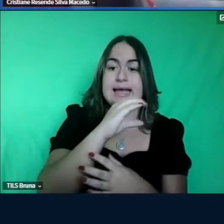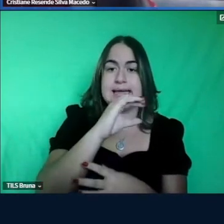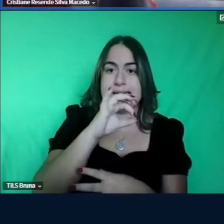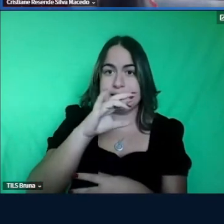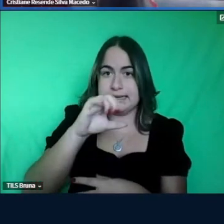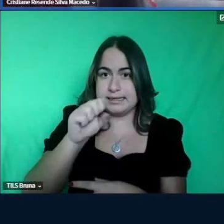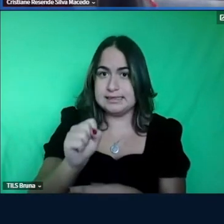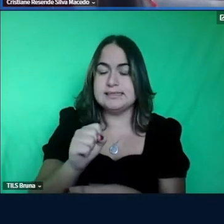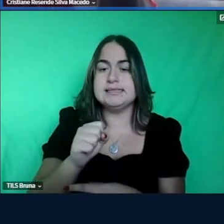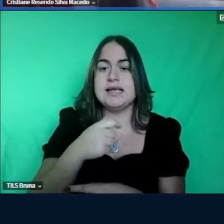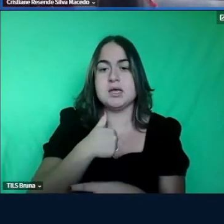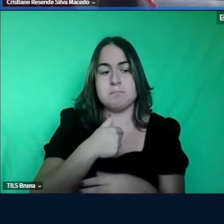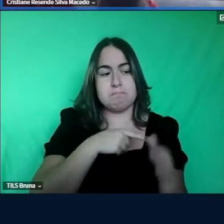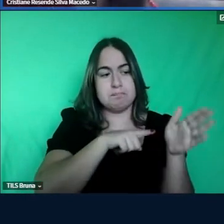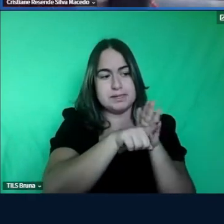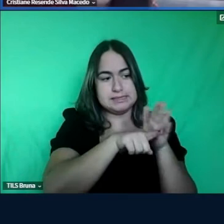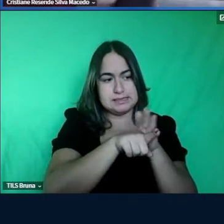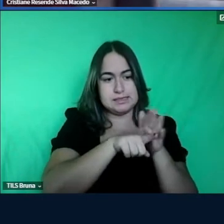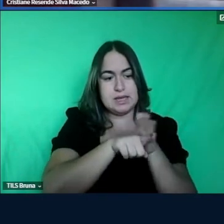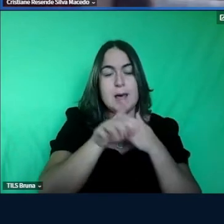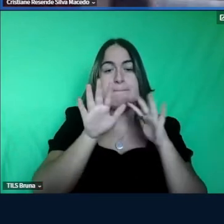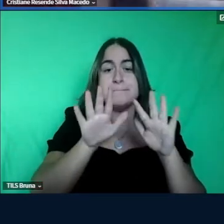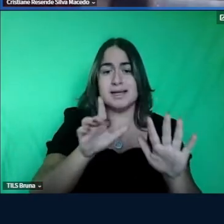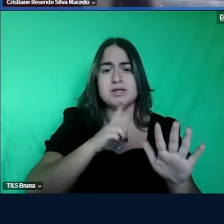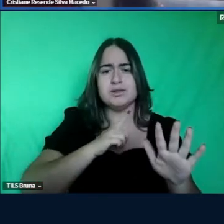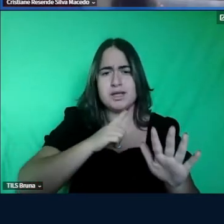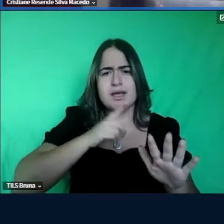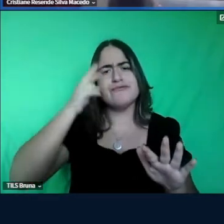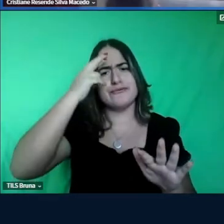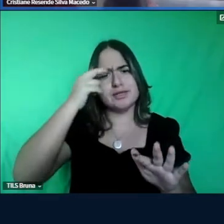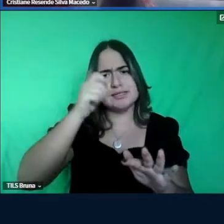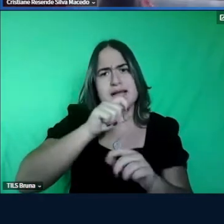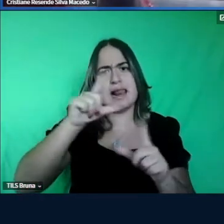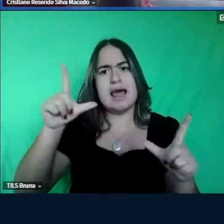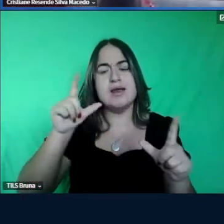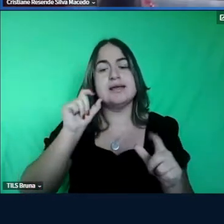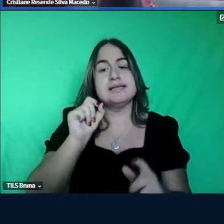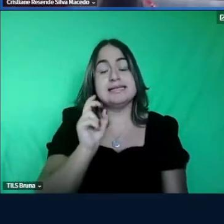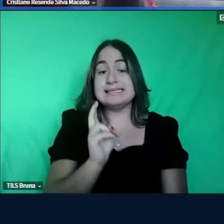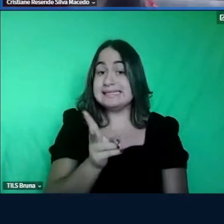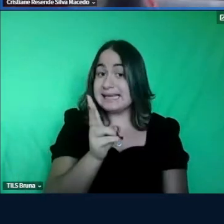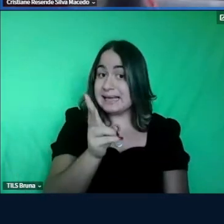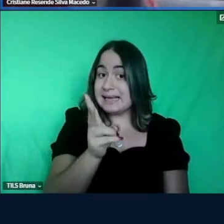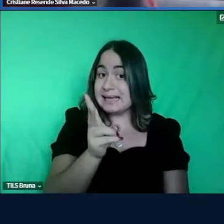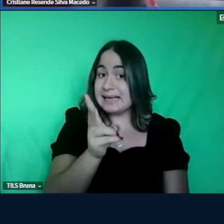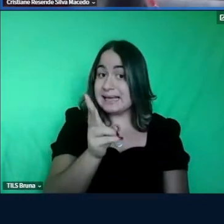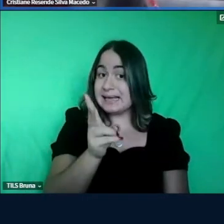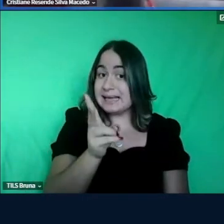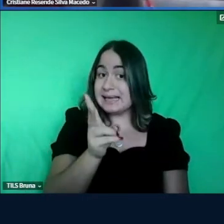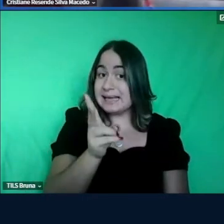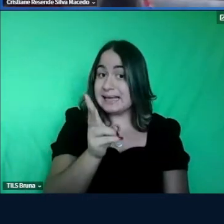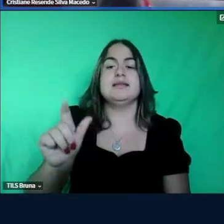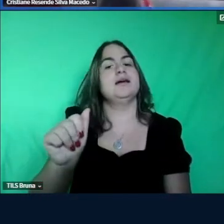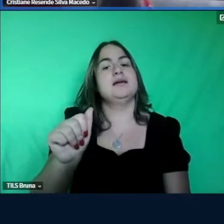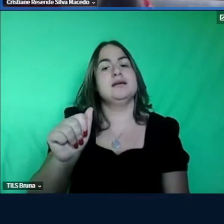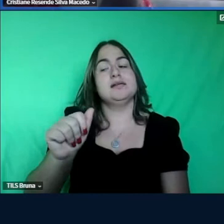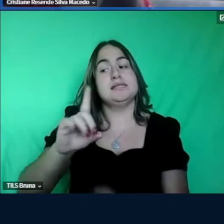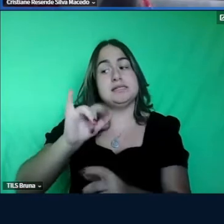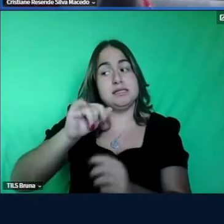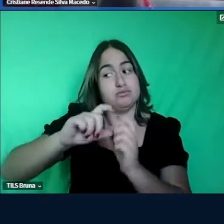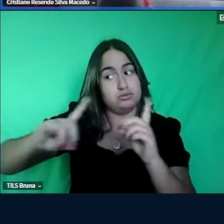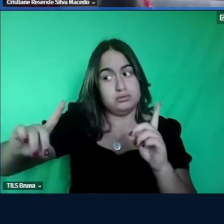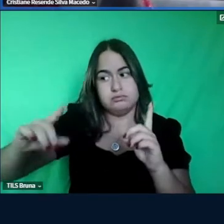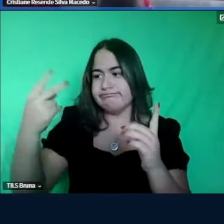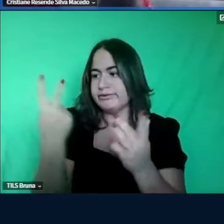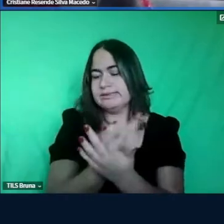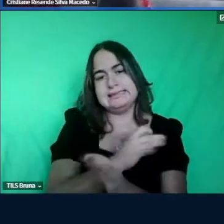pesquisadora mas eu tenho consciência de que sem a Amanda esse trabalho eu não teria possibilidade sim